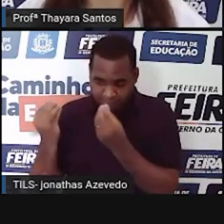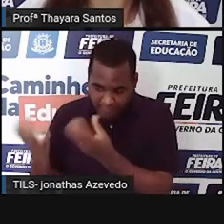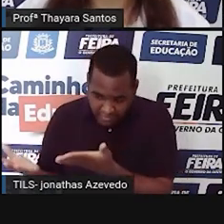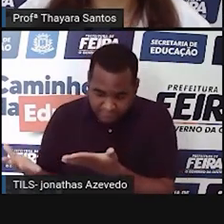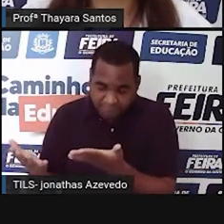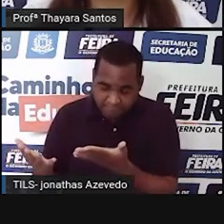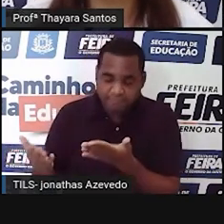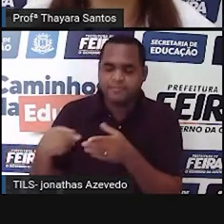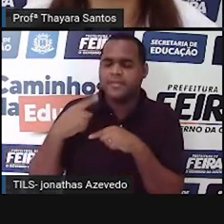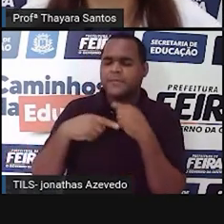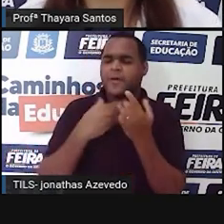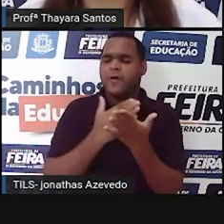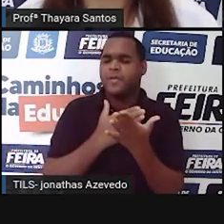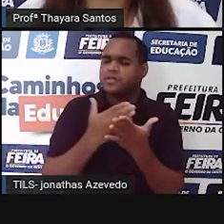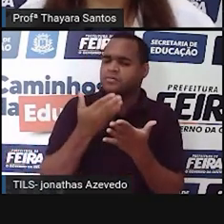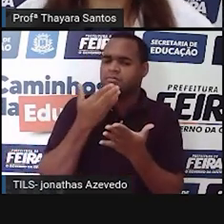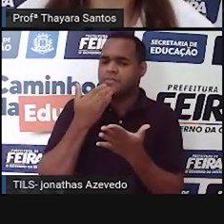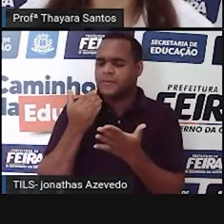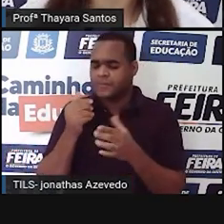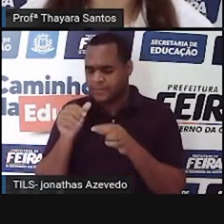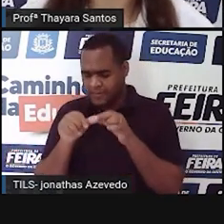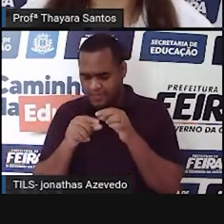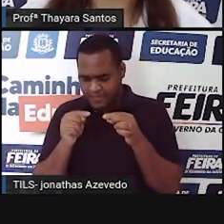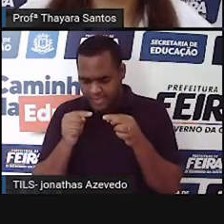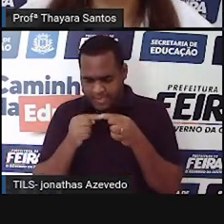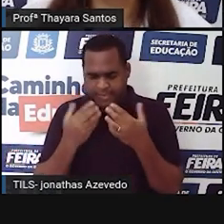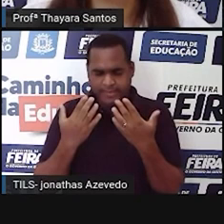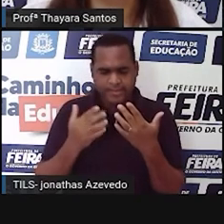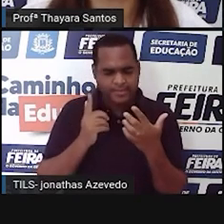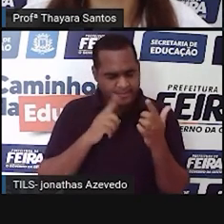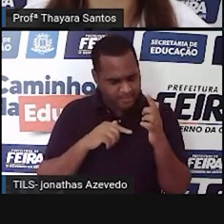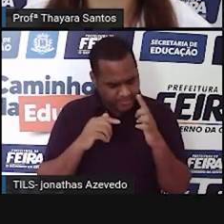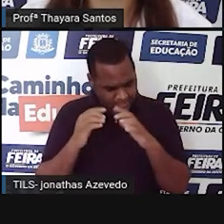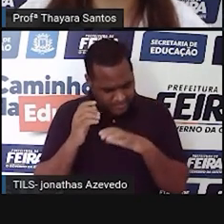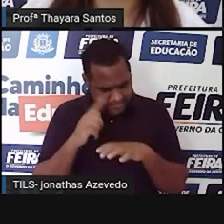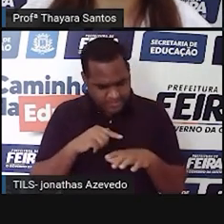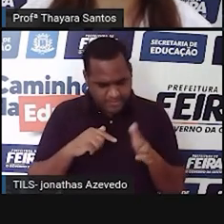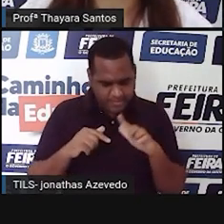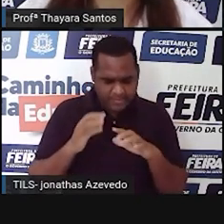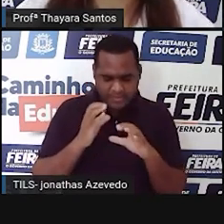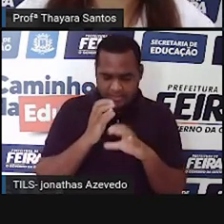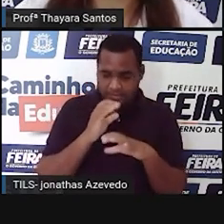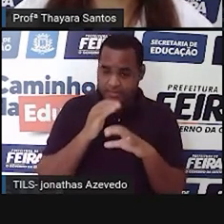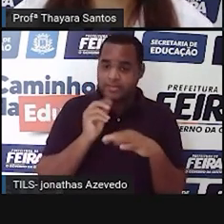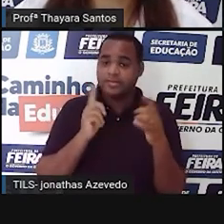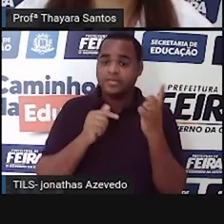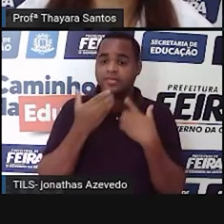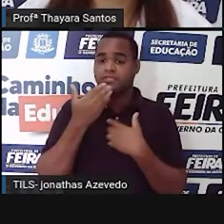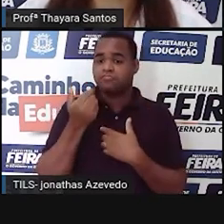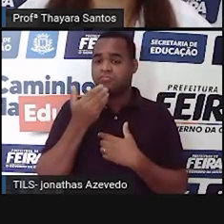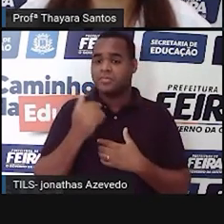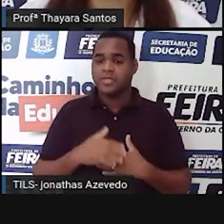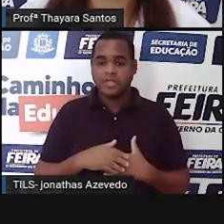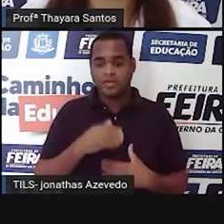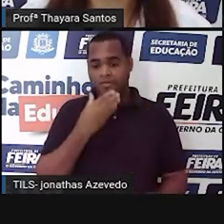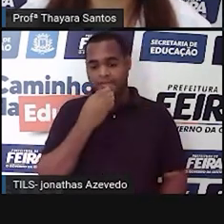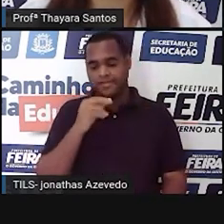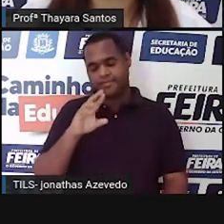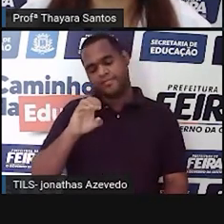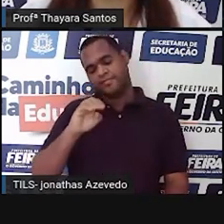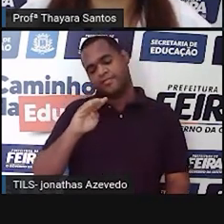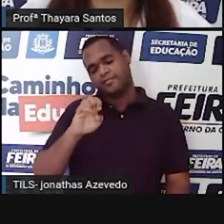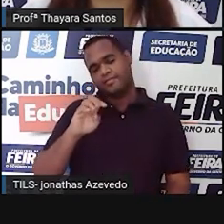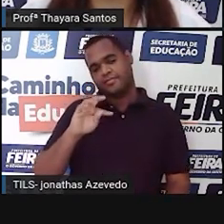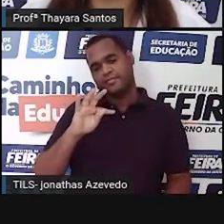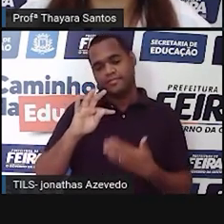também a fazer uma melhoria ali naquele microscópio. O microscópio foi evoluindo. E Robert Hooke, ele tem uma